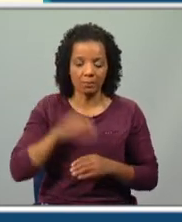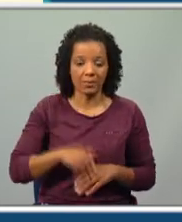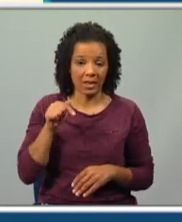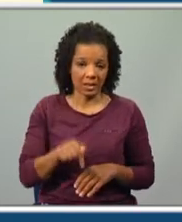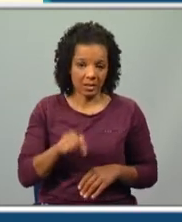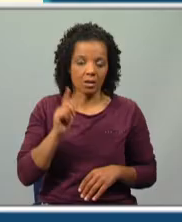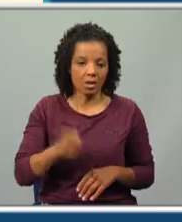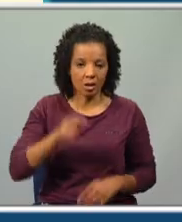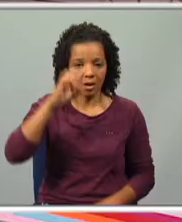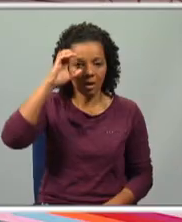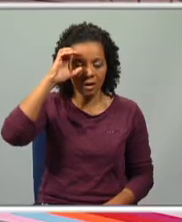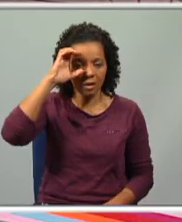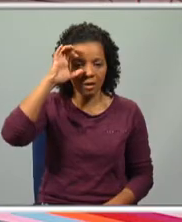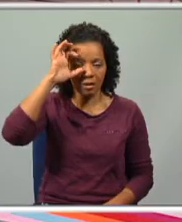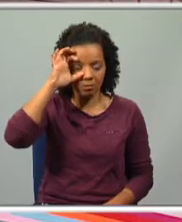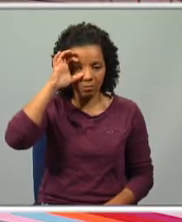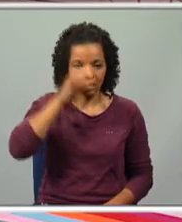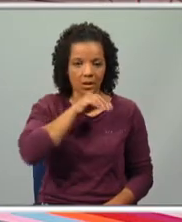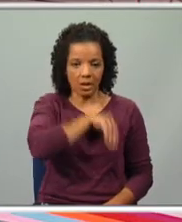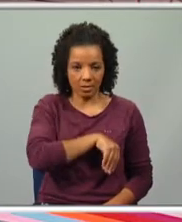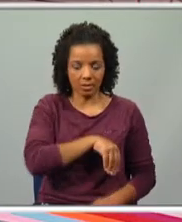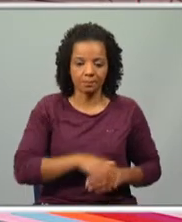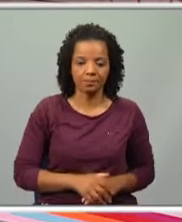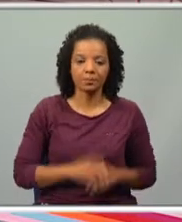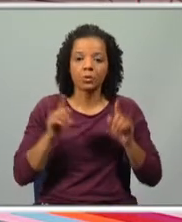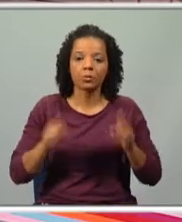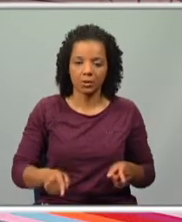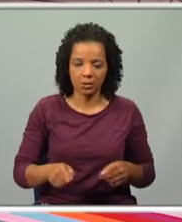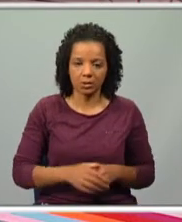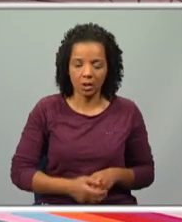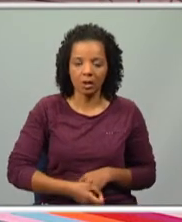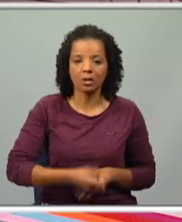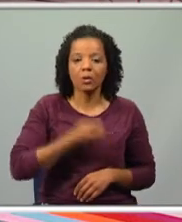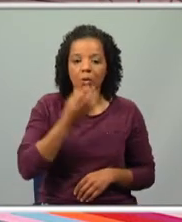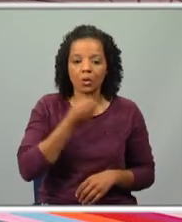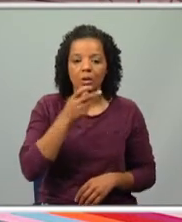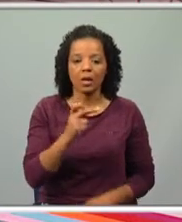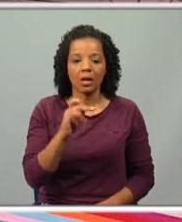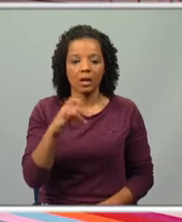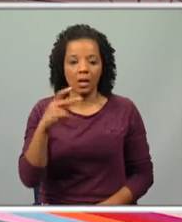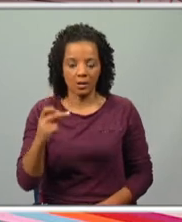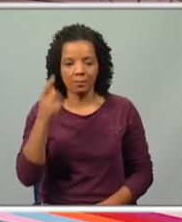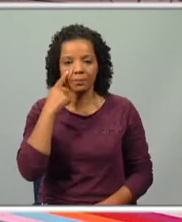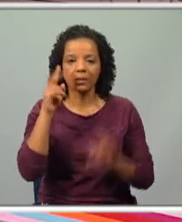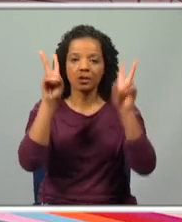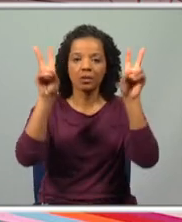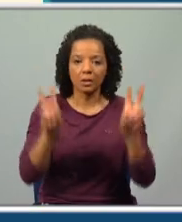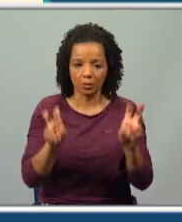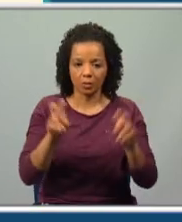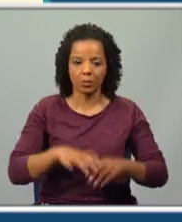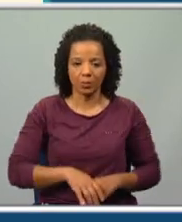autor é essa de Queiroz. Para começar, então, com o nosso conto A Aia, vamos olhar para o título.